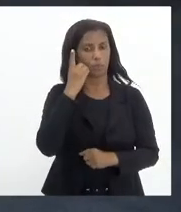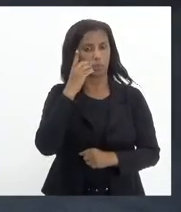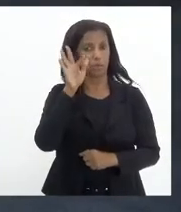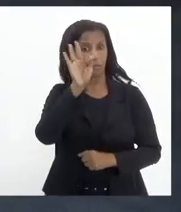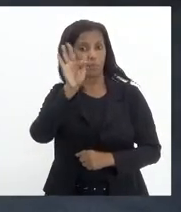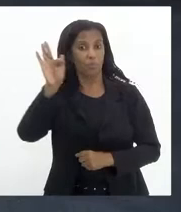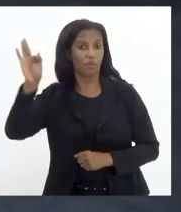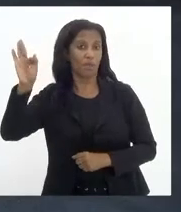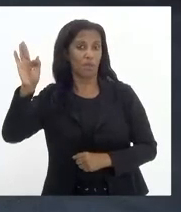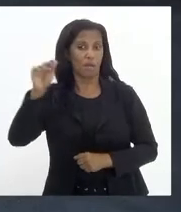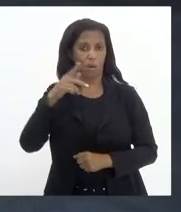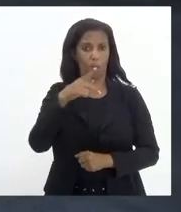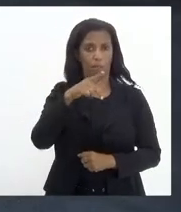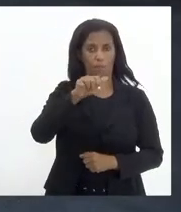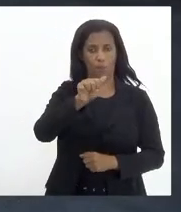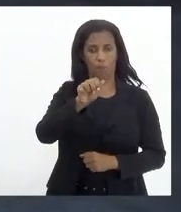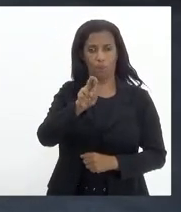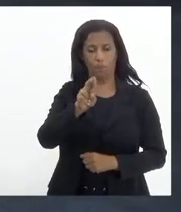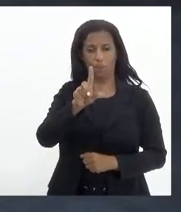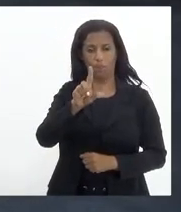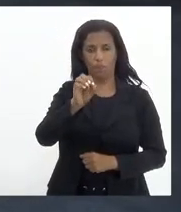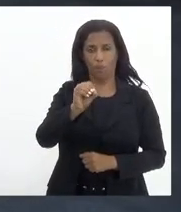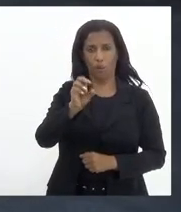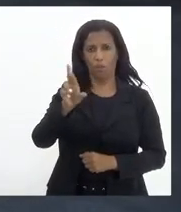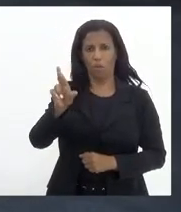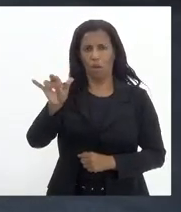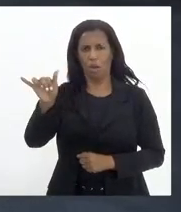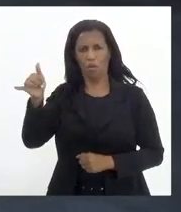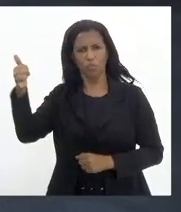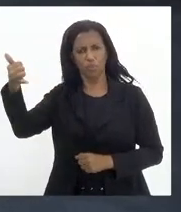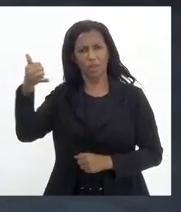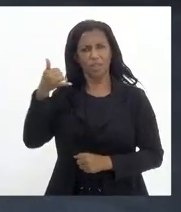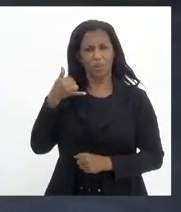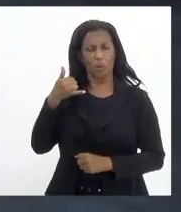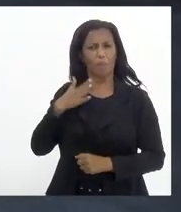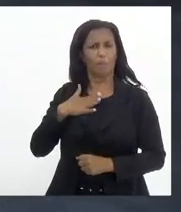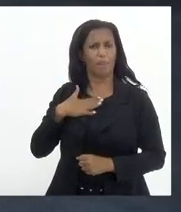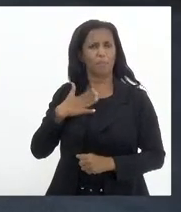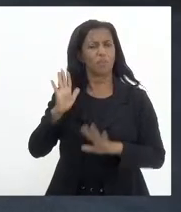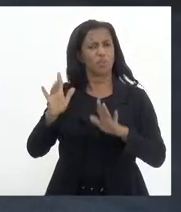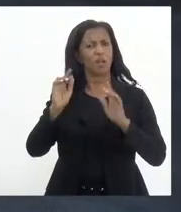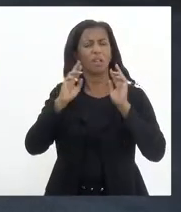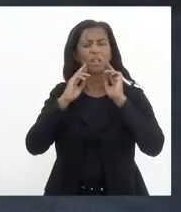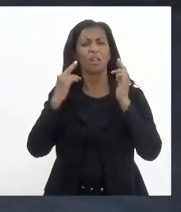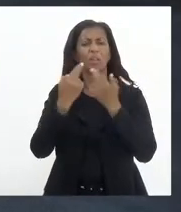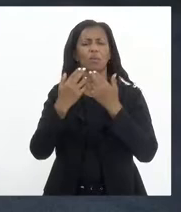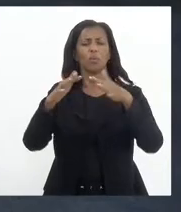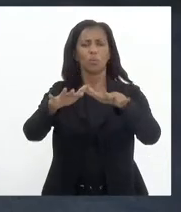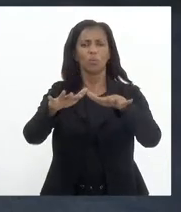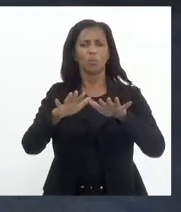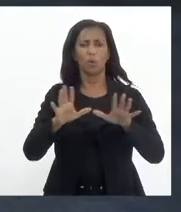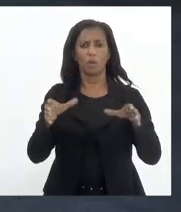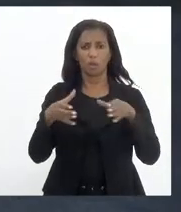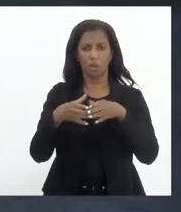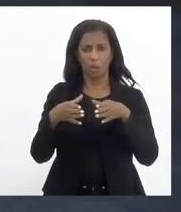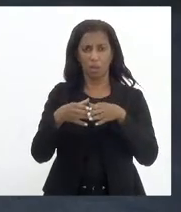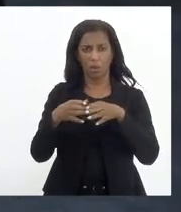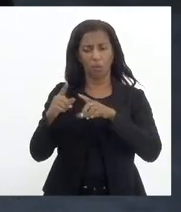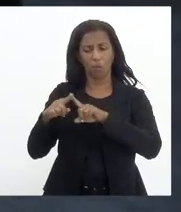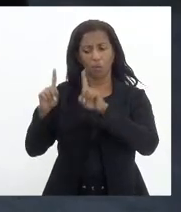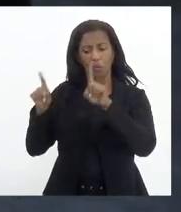Ramos, que entrou em contato comigo, aliás, teve na audiência pública da Comissão de